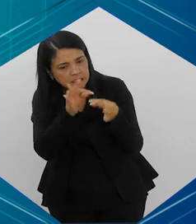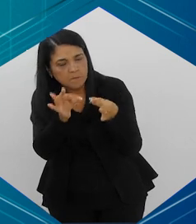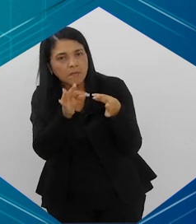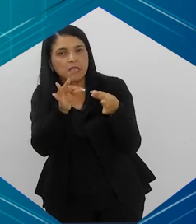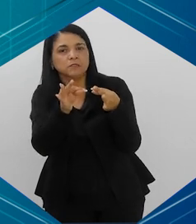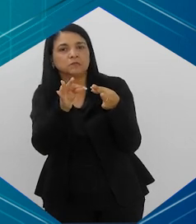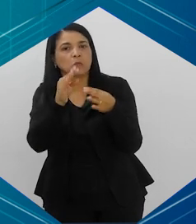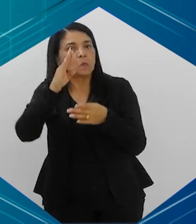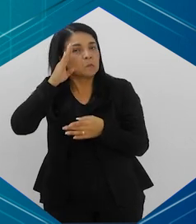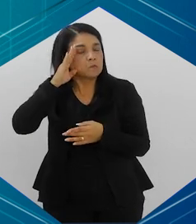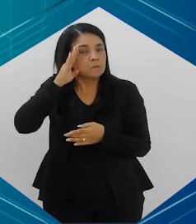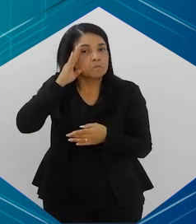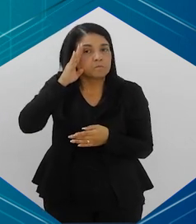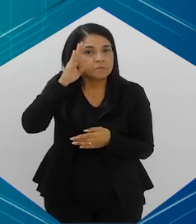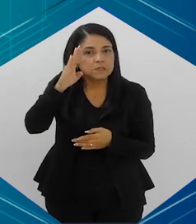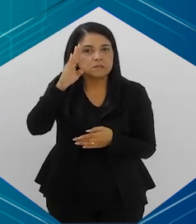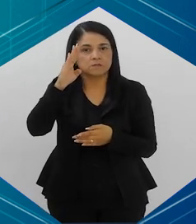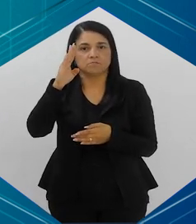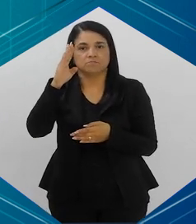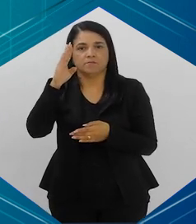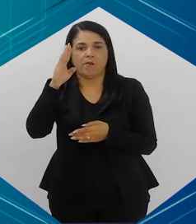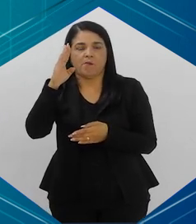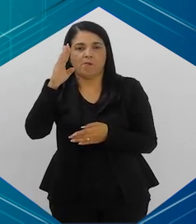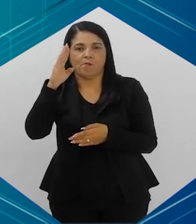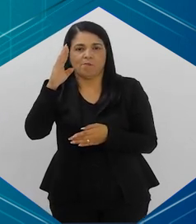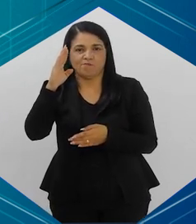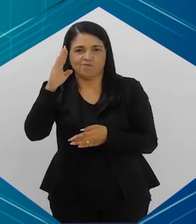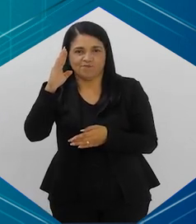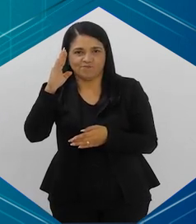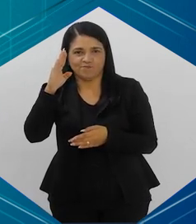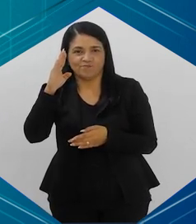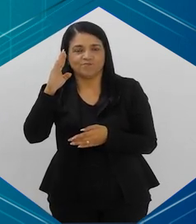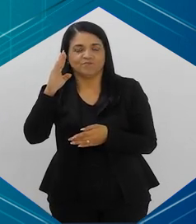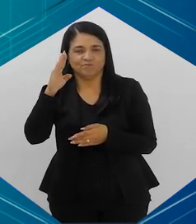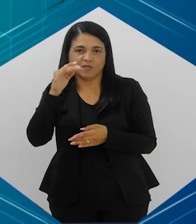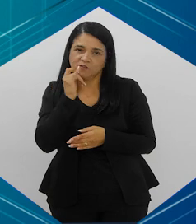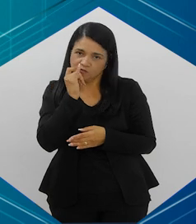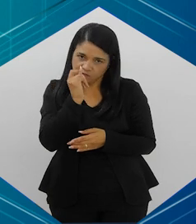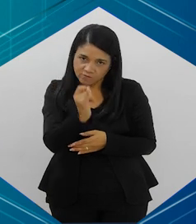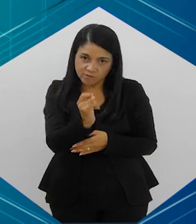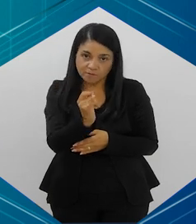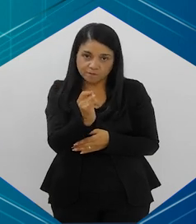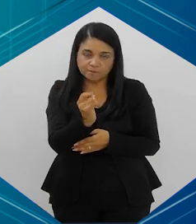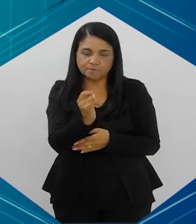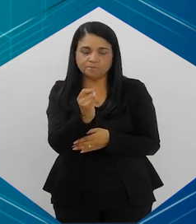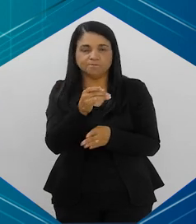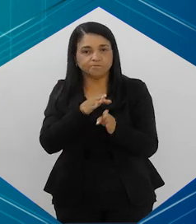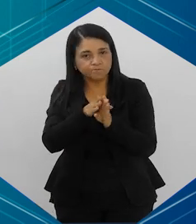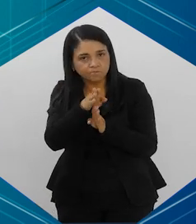dos... É assim, hoje é o principal, é a principal questão que a gente tem colocado.